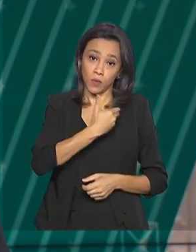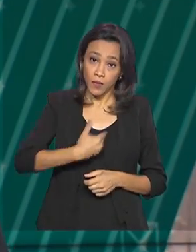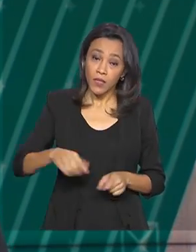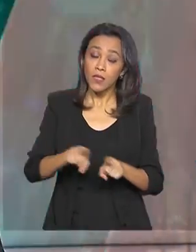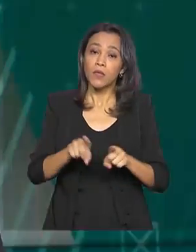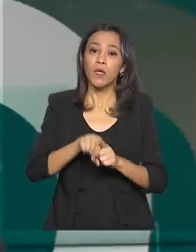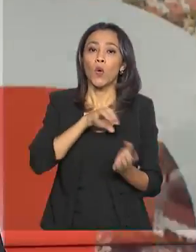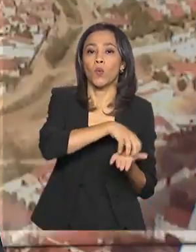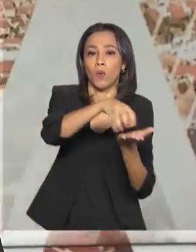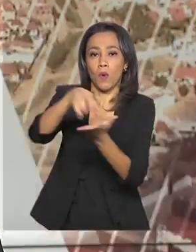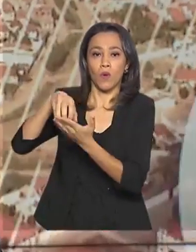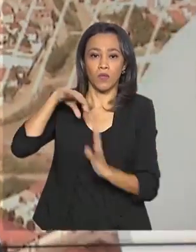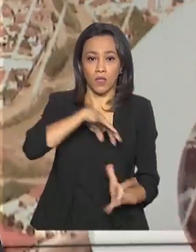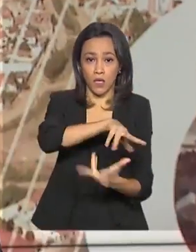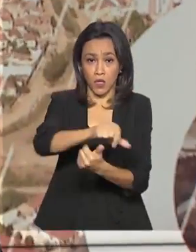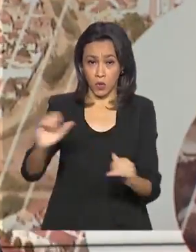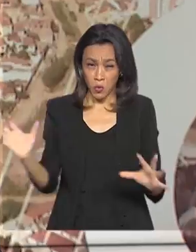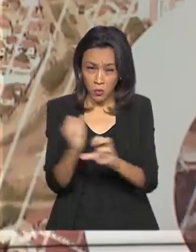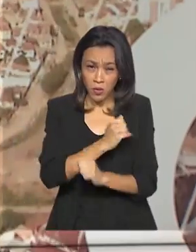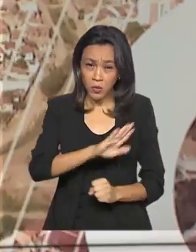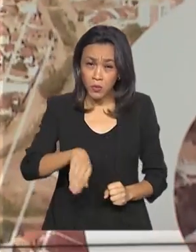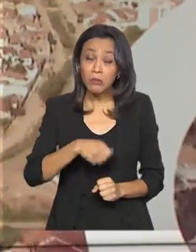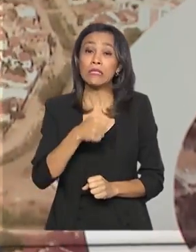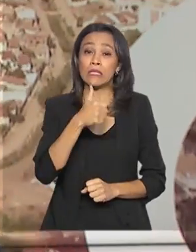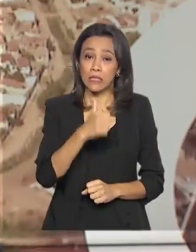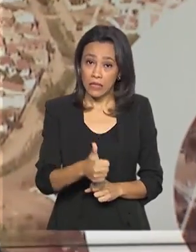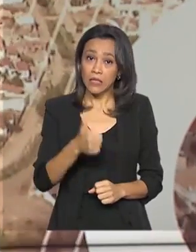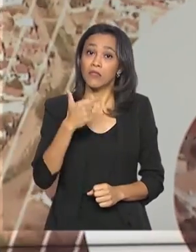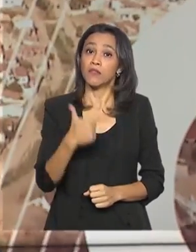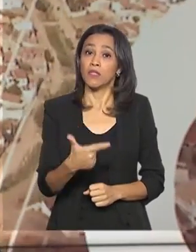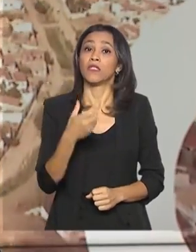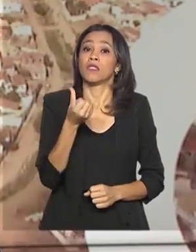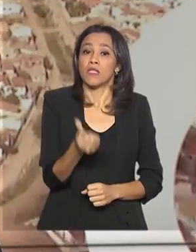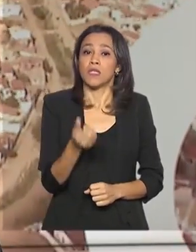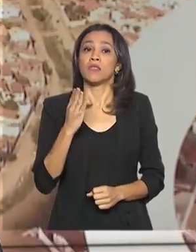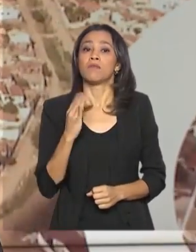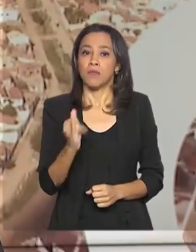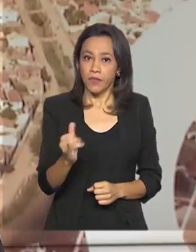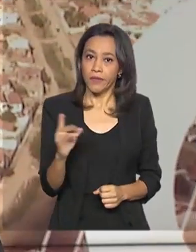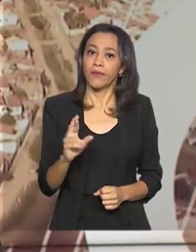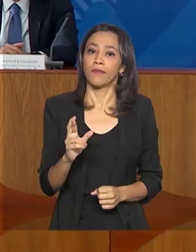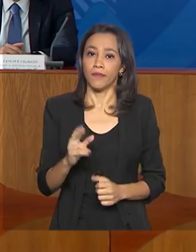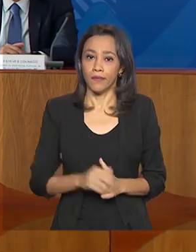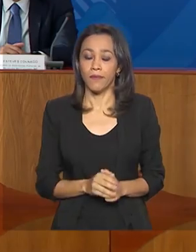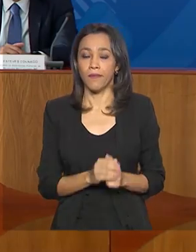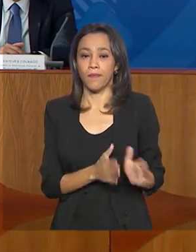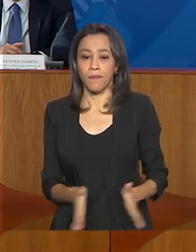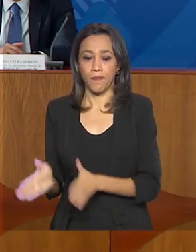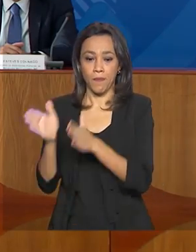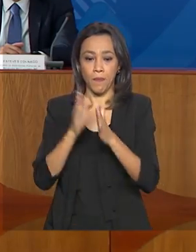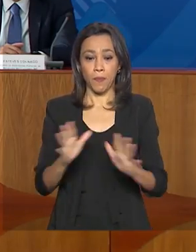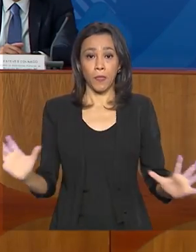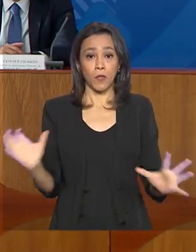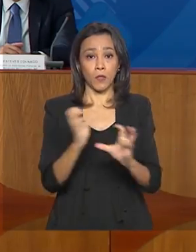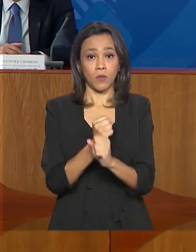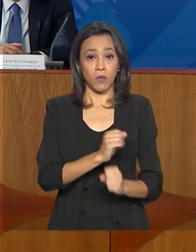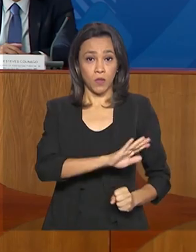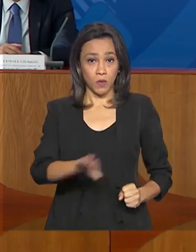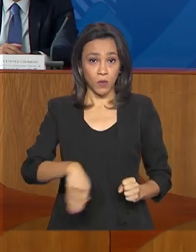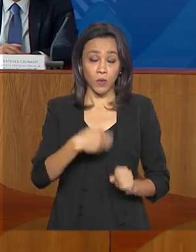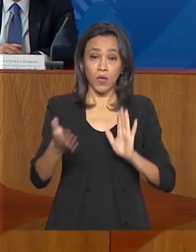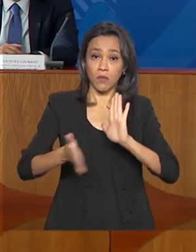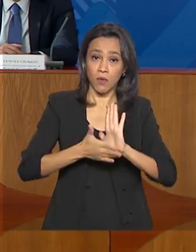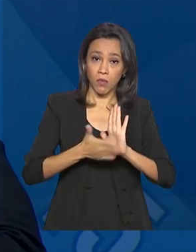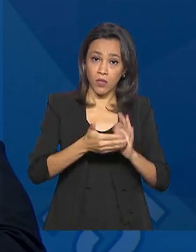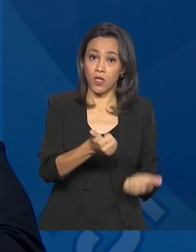total de recursos pode chegar a 126 bilhões de reais. No total, as medidas de apoio a